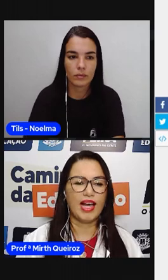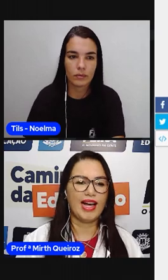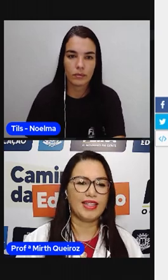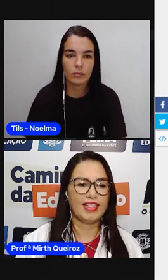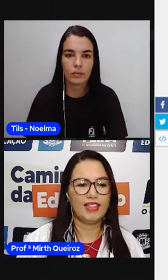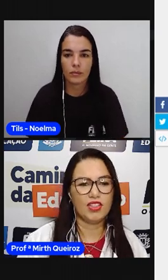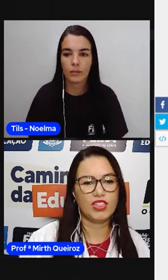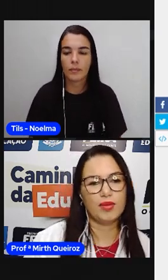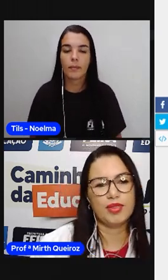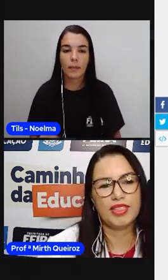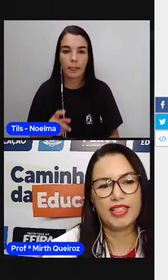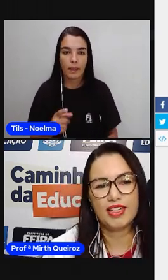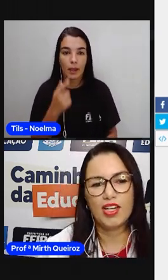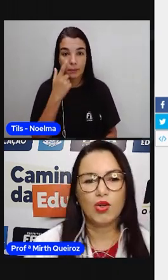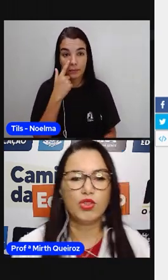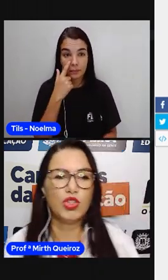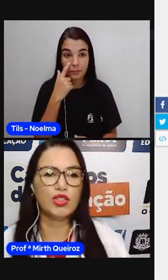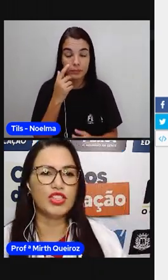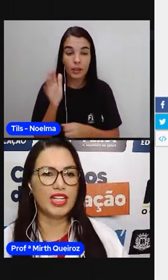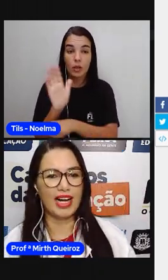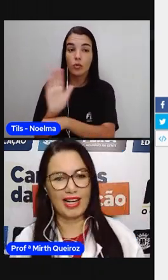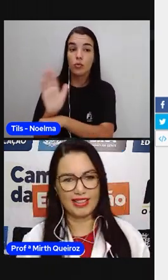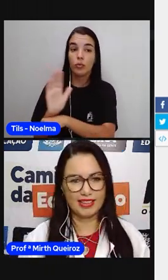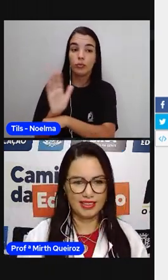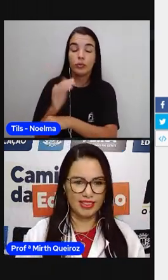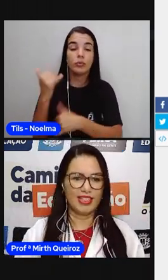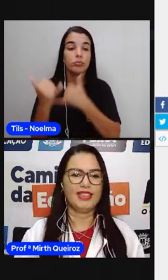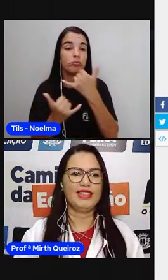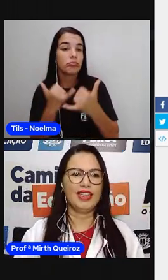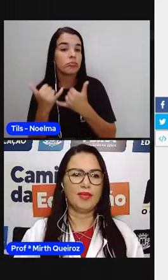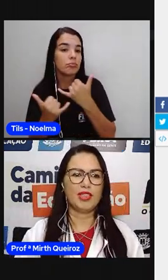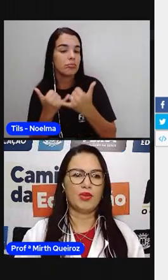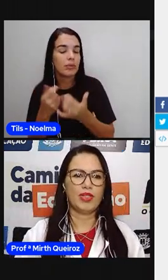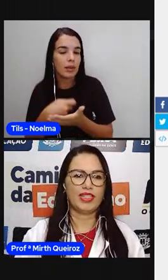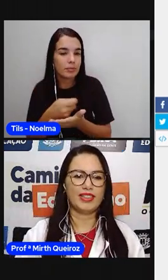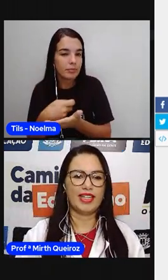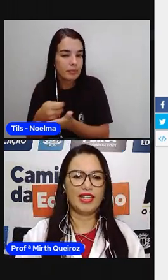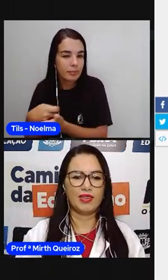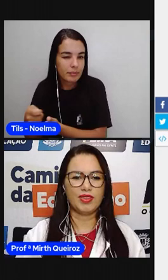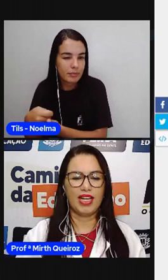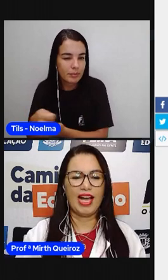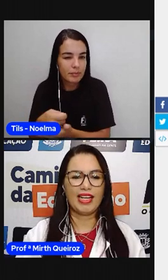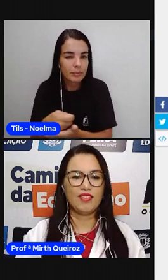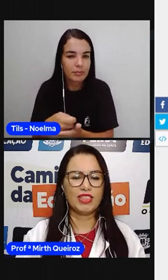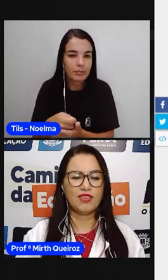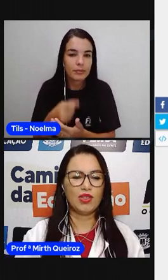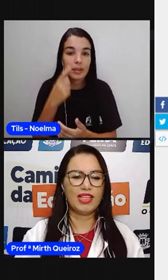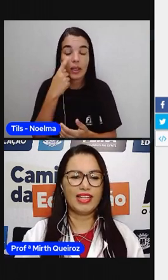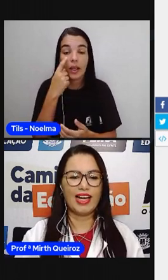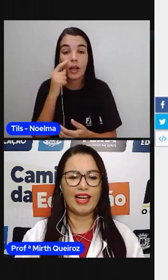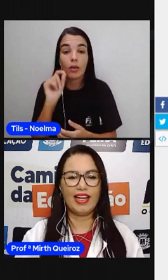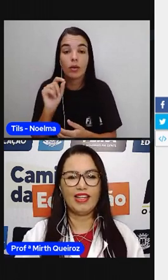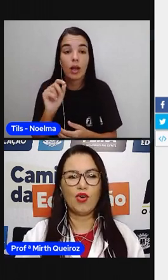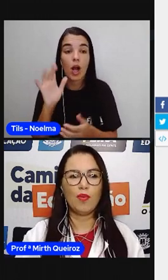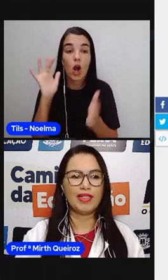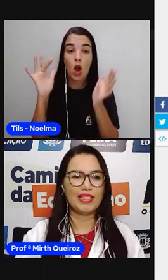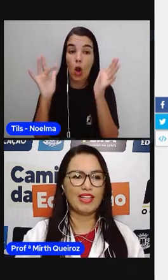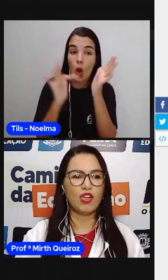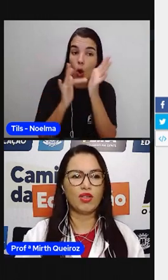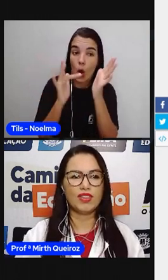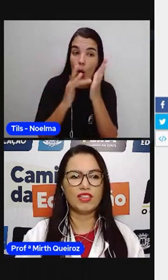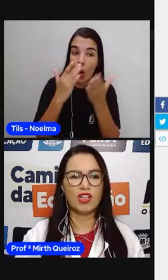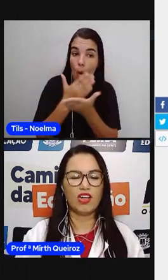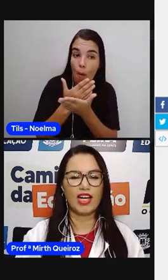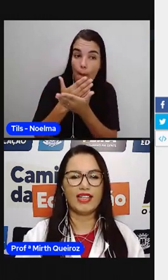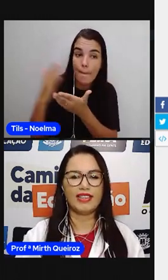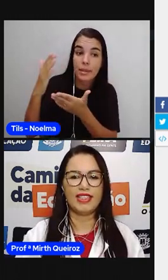Aqui, nós temos aqui o jogo de cartas sílaba tônica, certo? Aqui vocês vão clicar em começar.